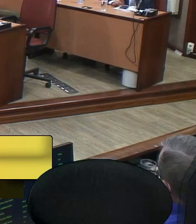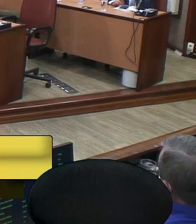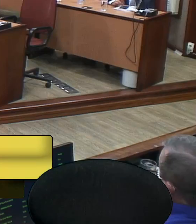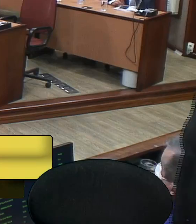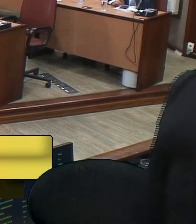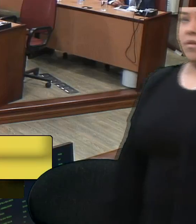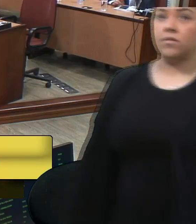Próxima.